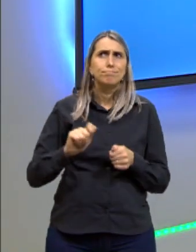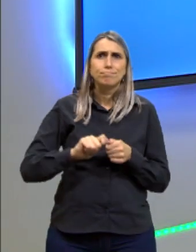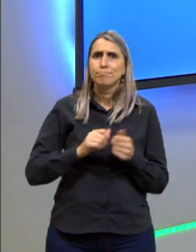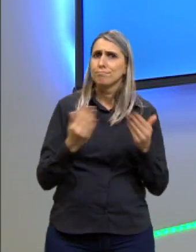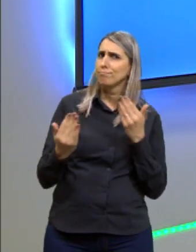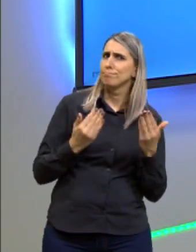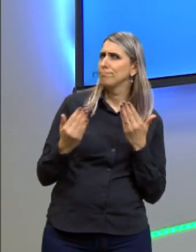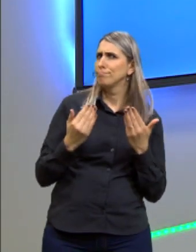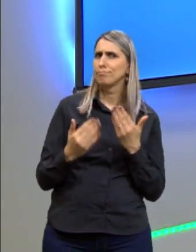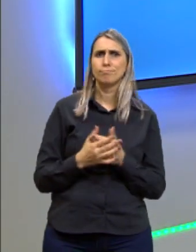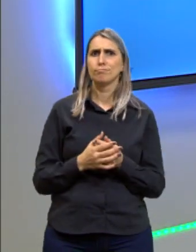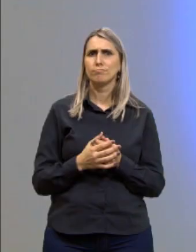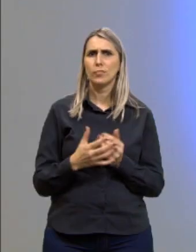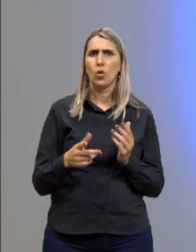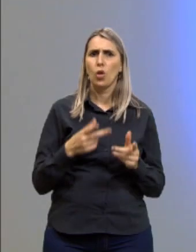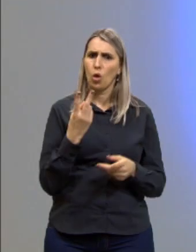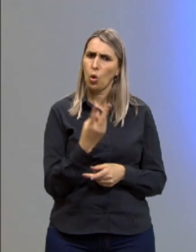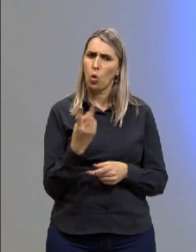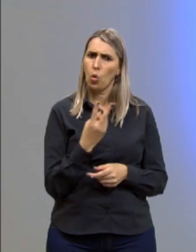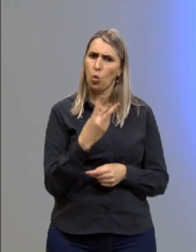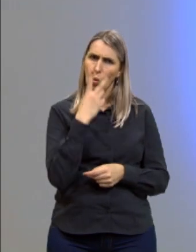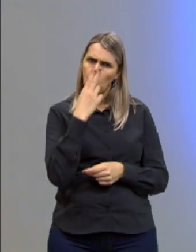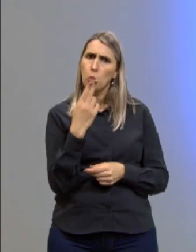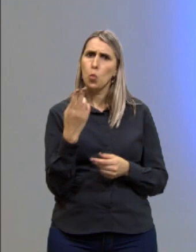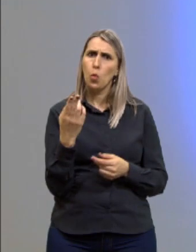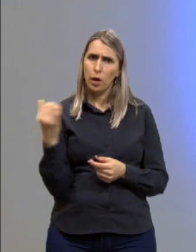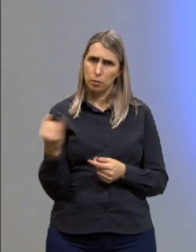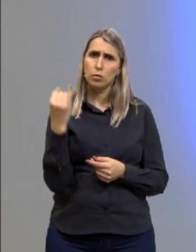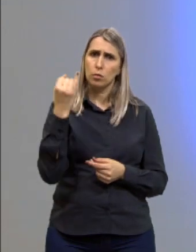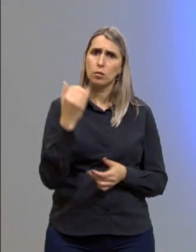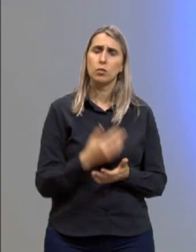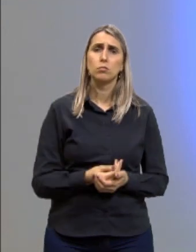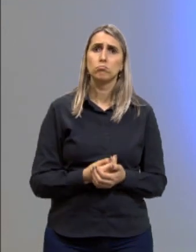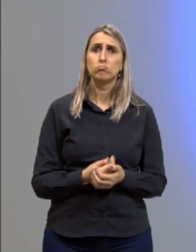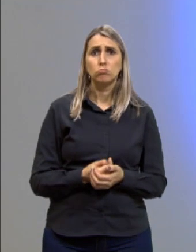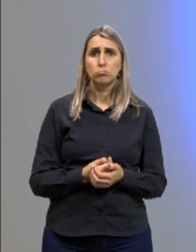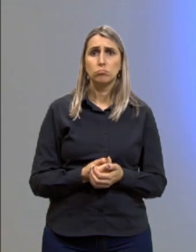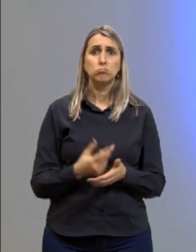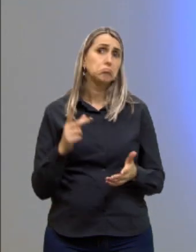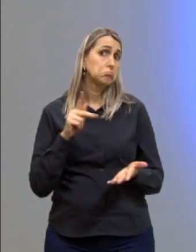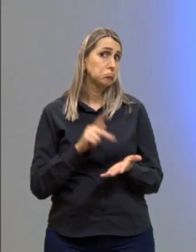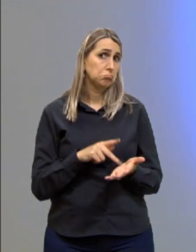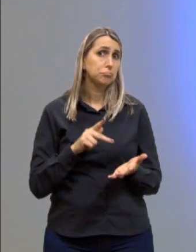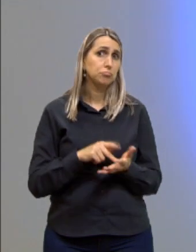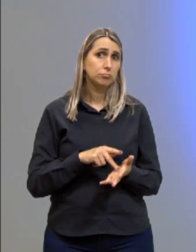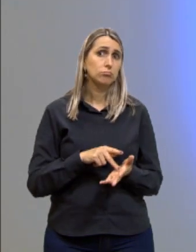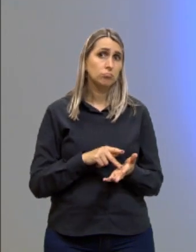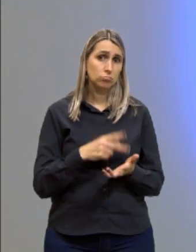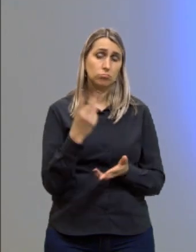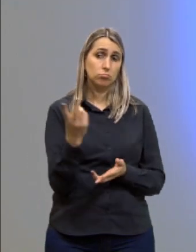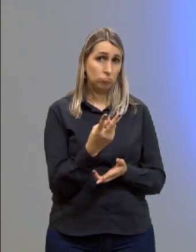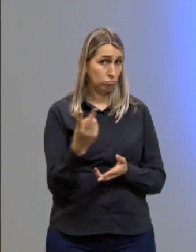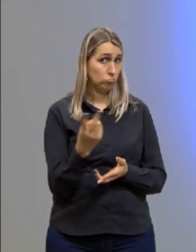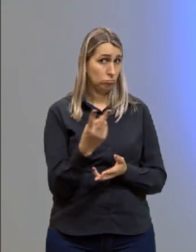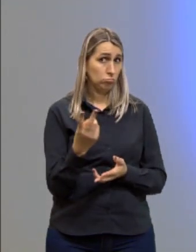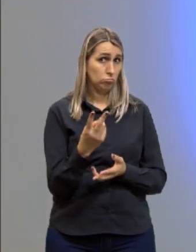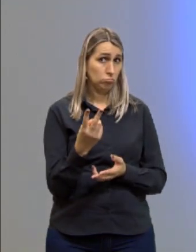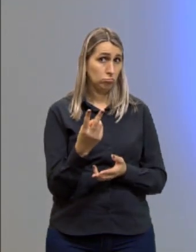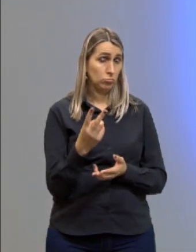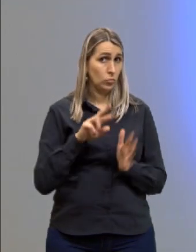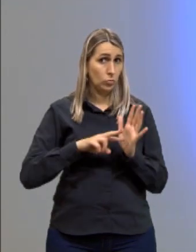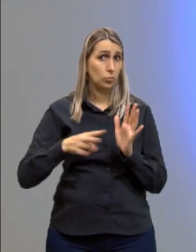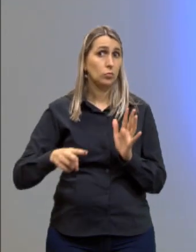comparação, está vendo? Ele está dizendo que as duas têm a mesma relevância e, na verdade, as duas são